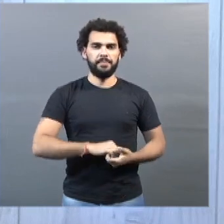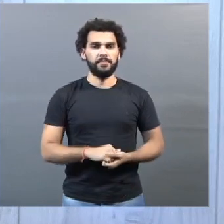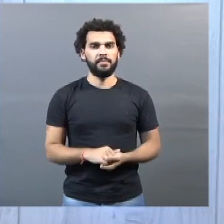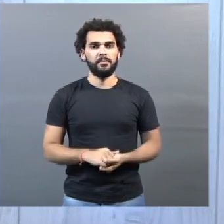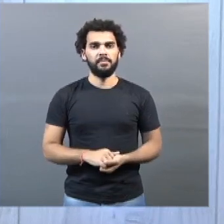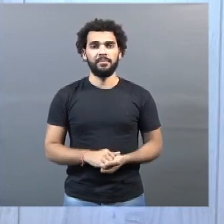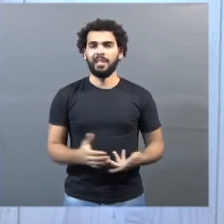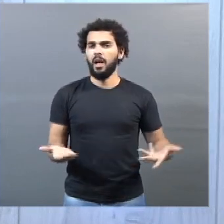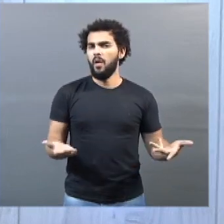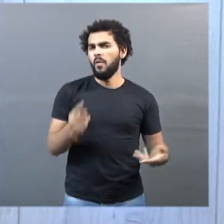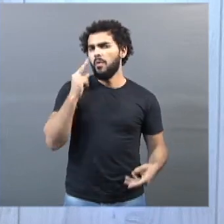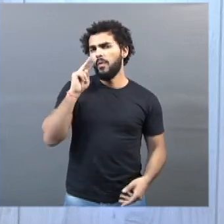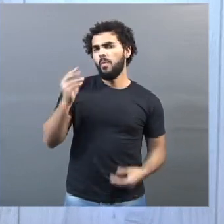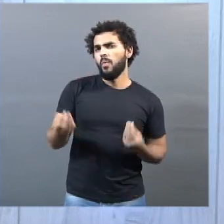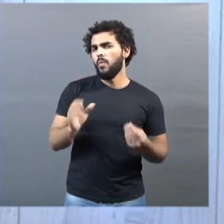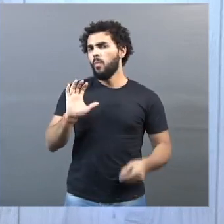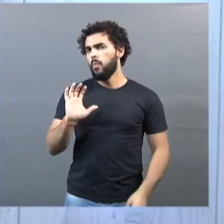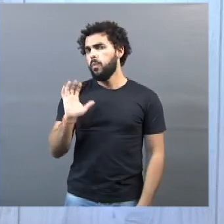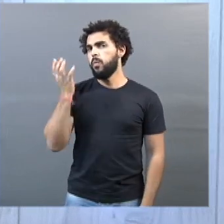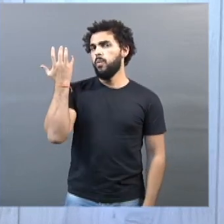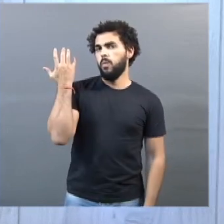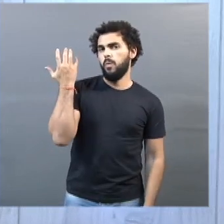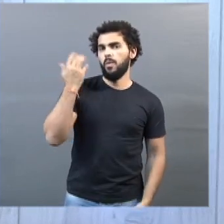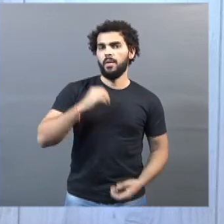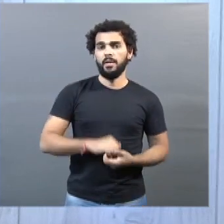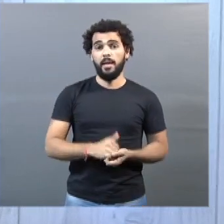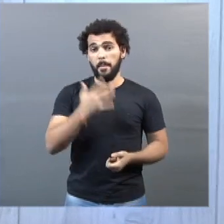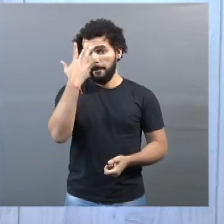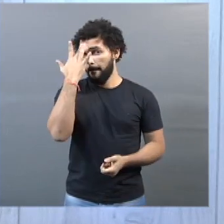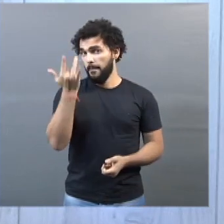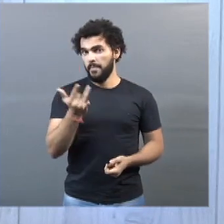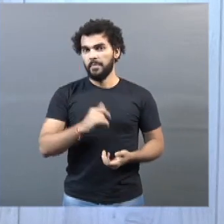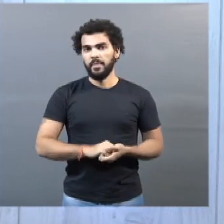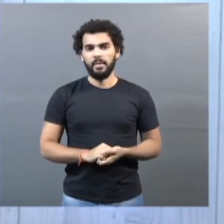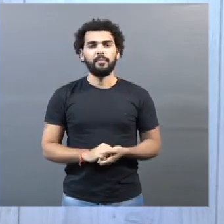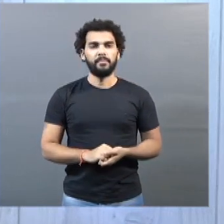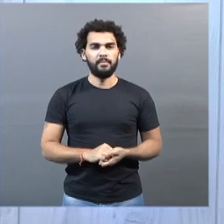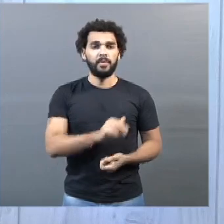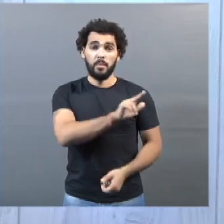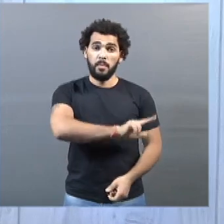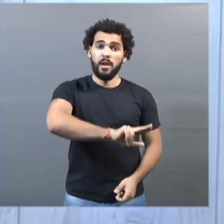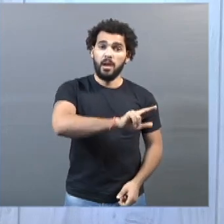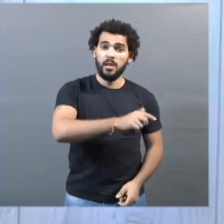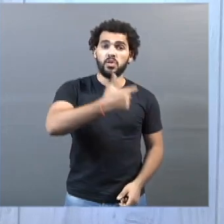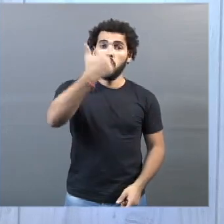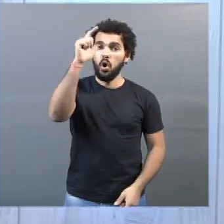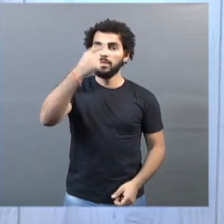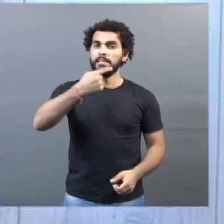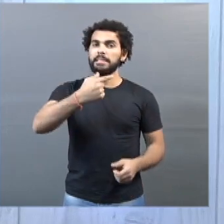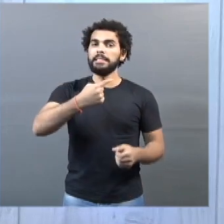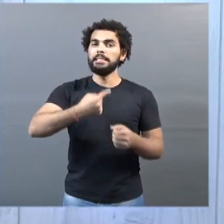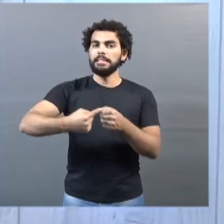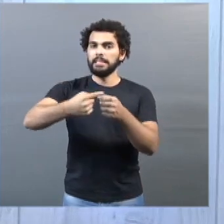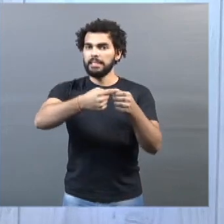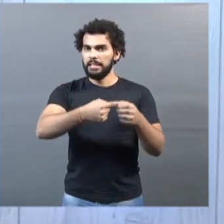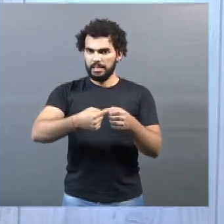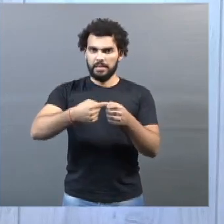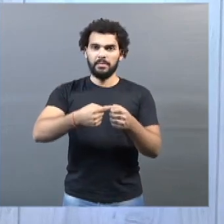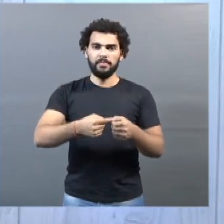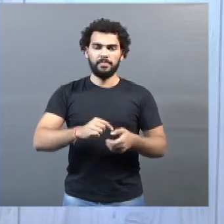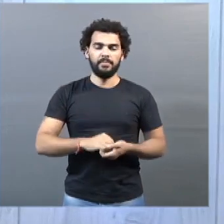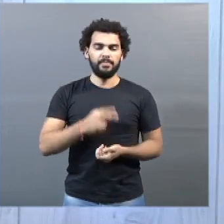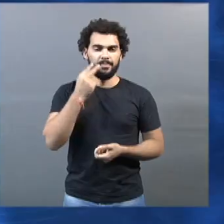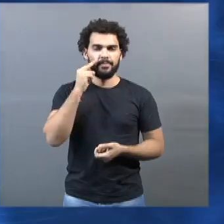é hora de saber a previsão do tempo. Como é que fica a previsão amanhã para Uberlândia e outras cidades de Minas? Confira.